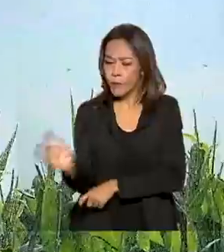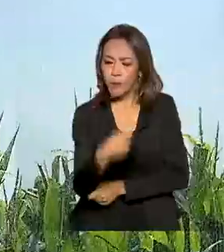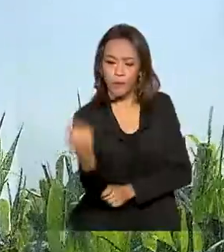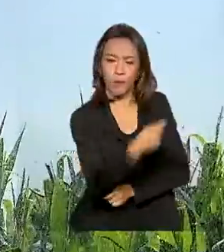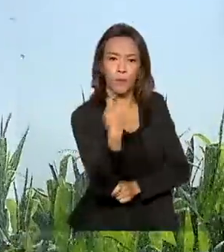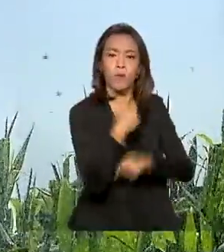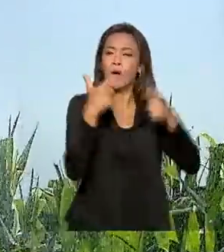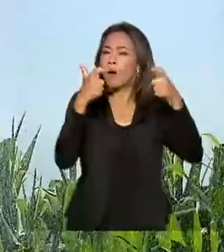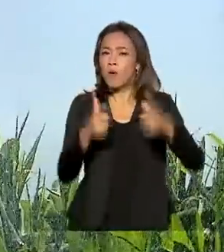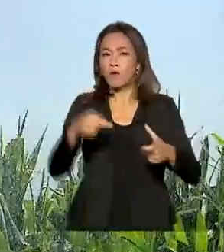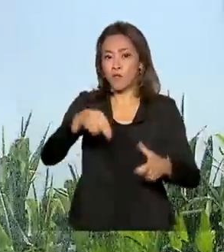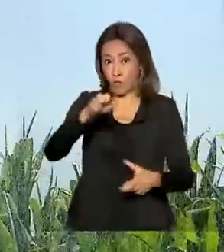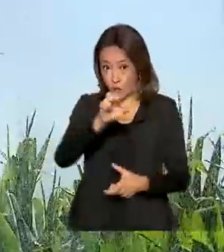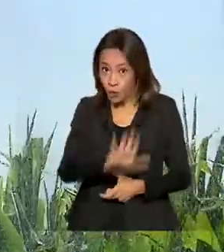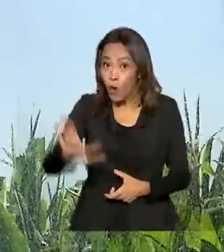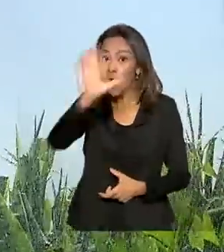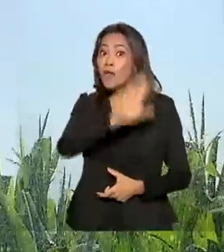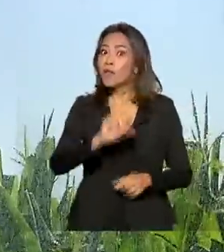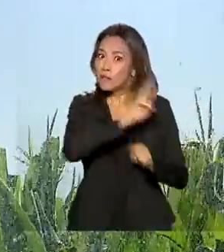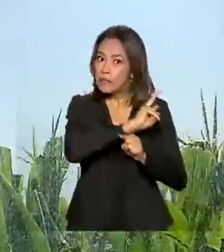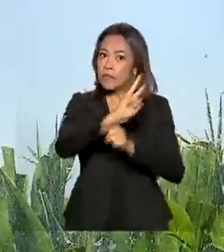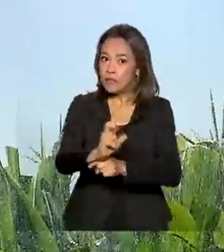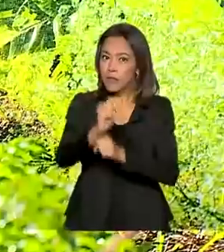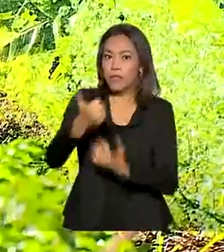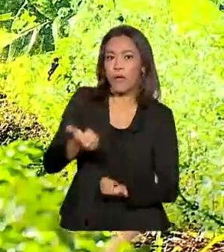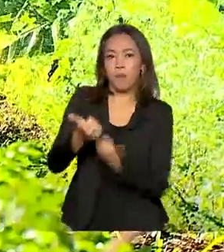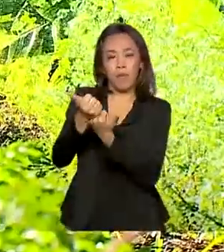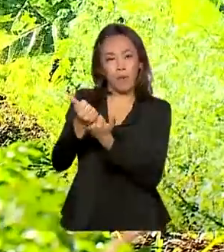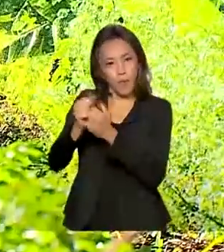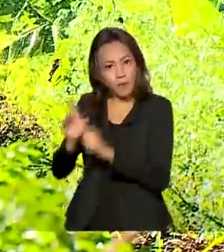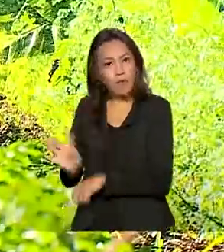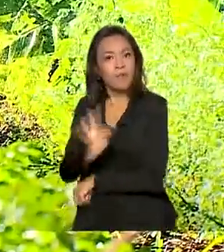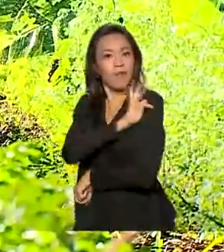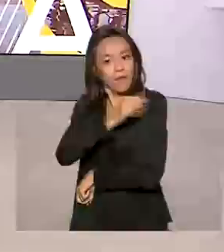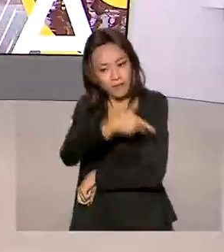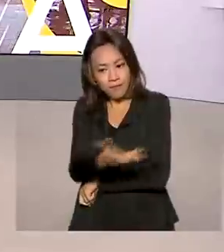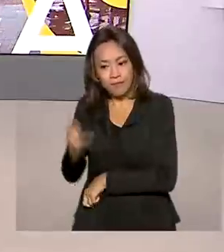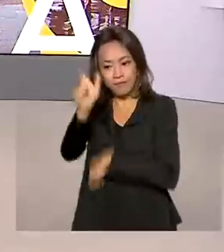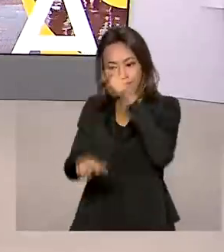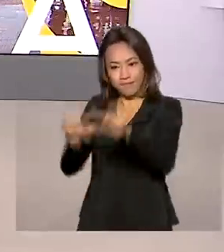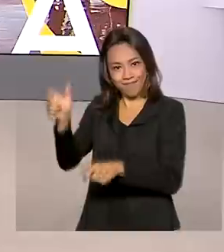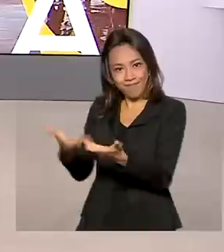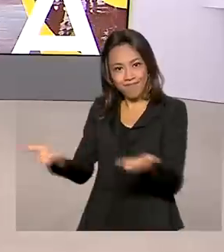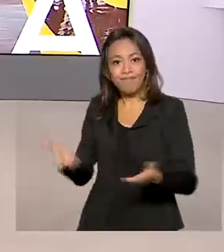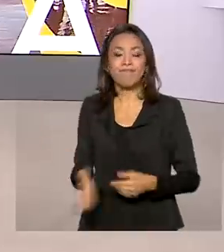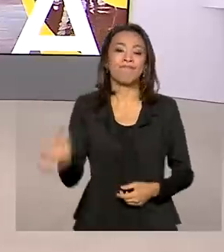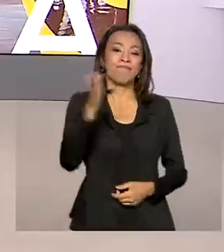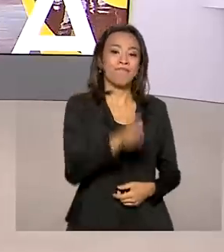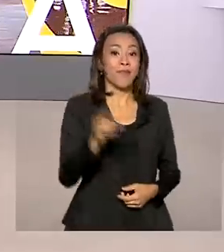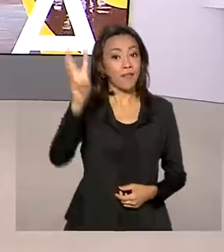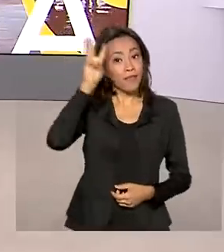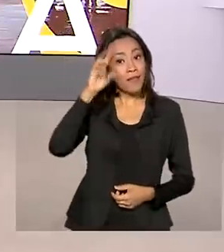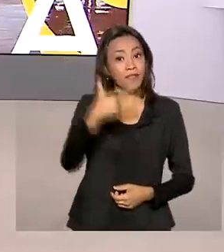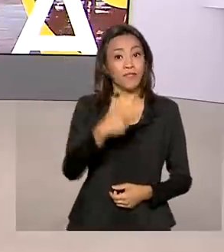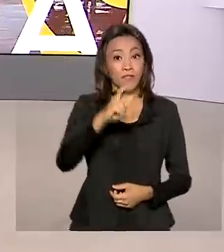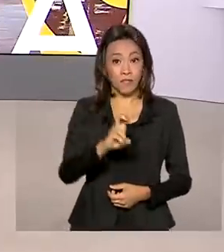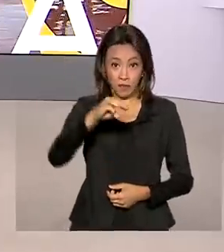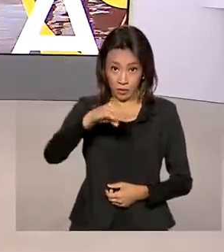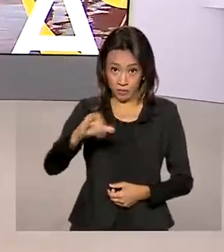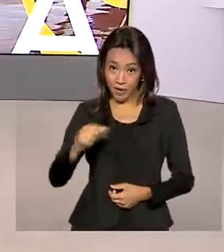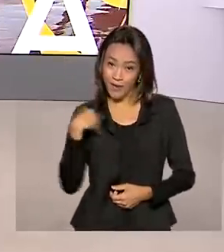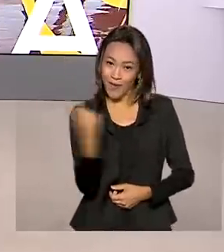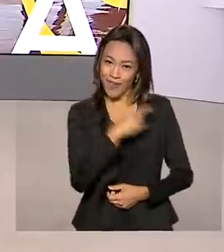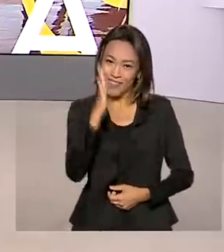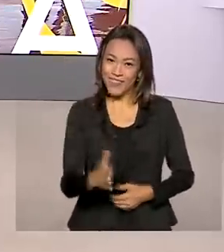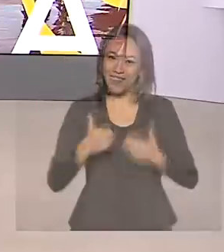Nordeste com oferta de crédito e assistência técnica para produtores. Terça-feira, 25 de maio, o Brasil